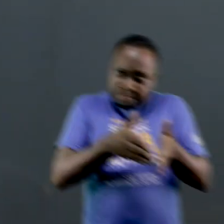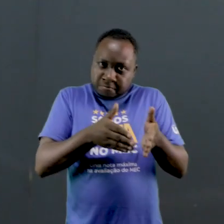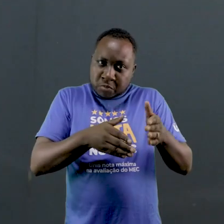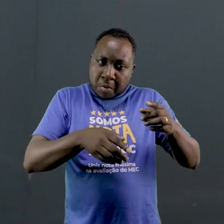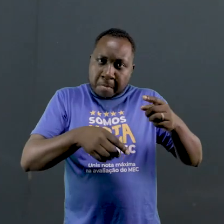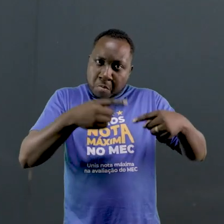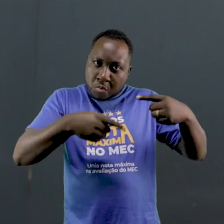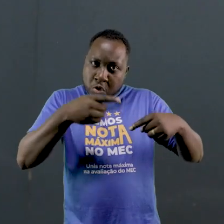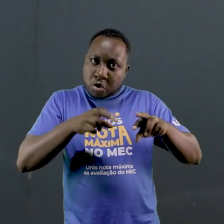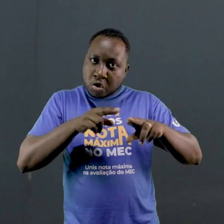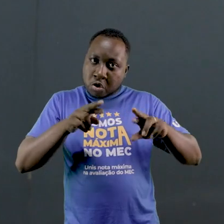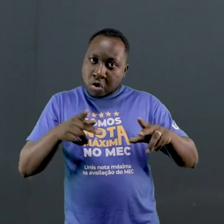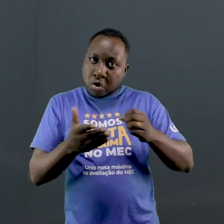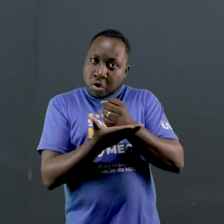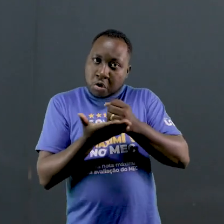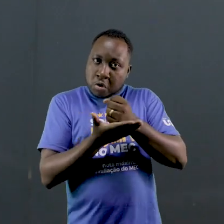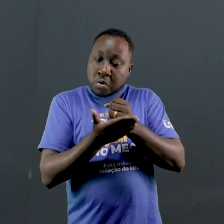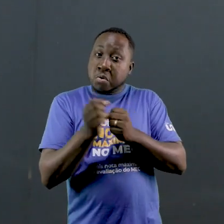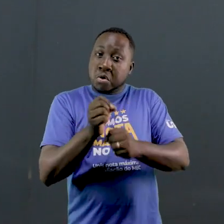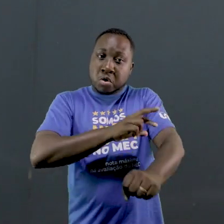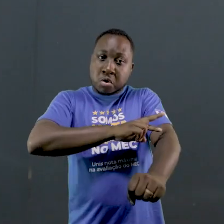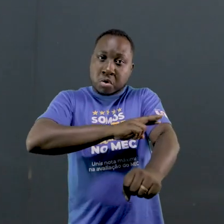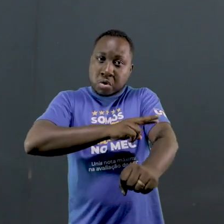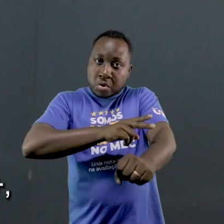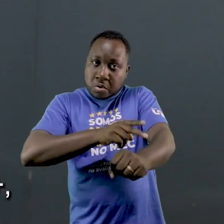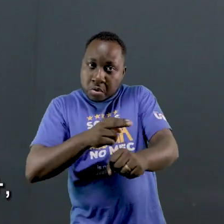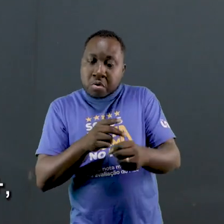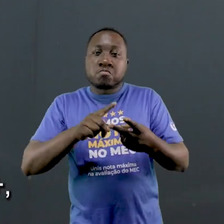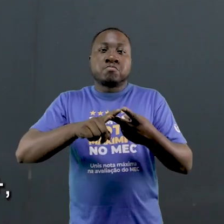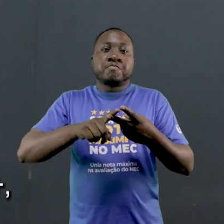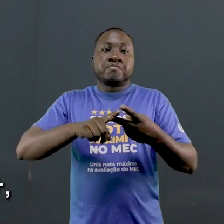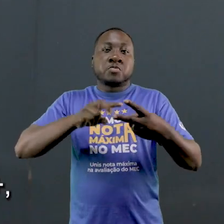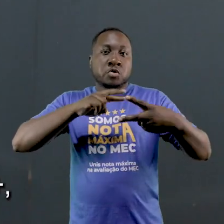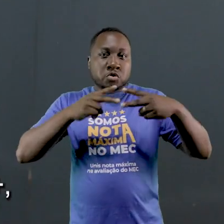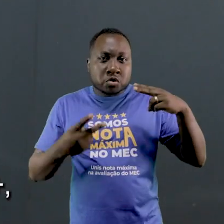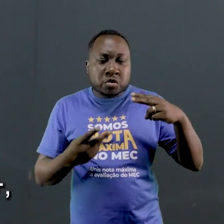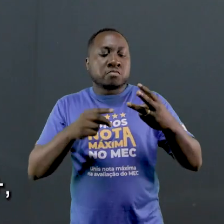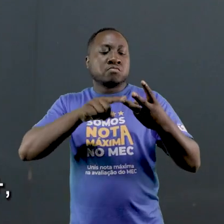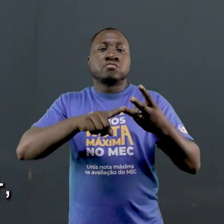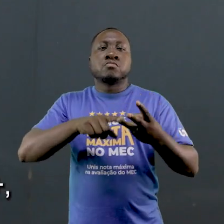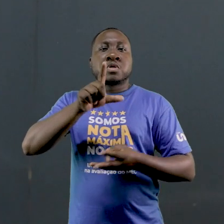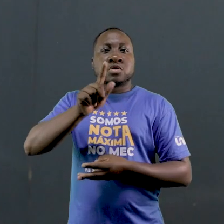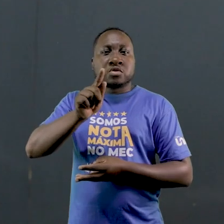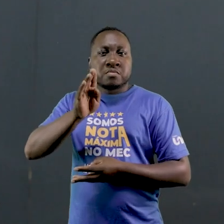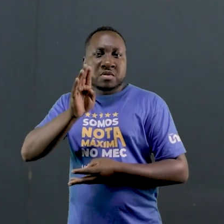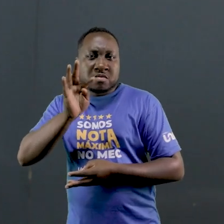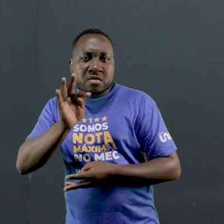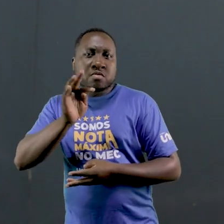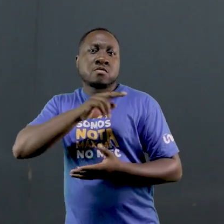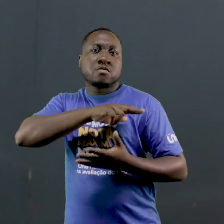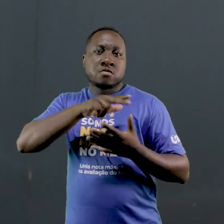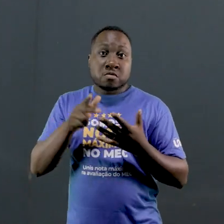outras. Seguimos nossa política de diversidade com foco nos seguintes pilares, raça, etnia, gênero, comunidade LGBTQIA, PN+,